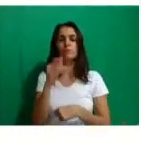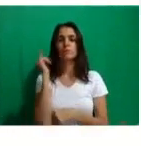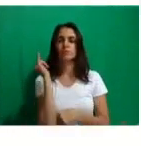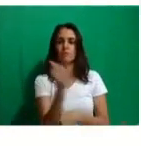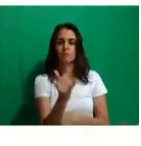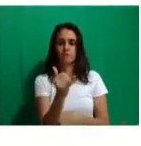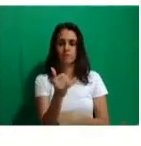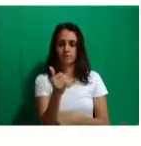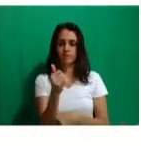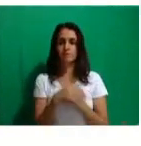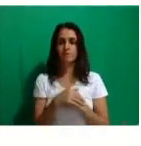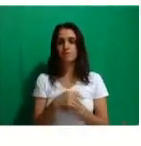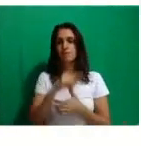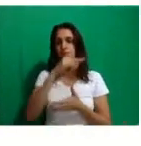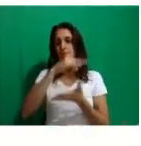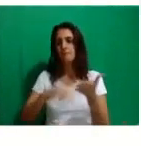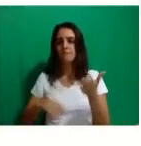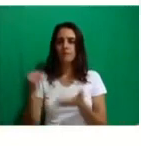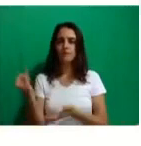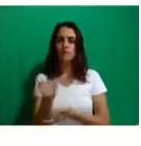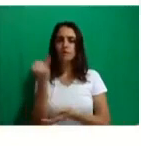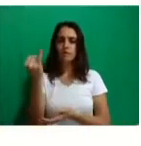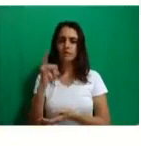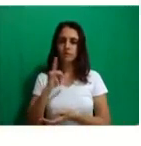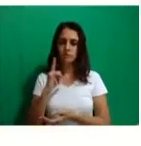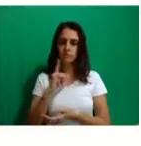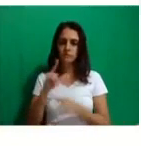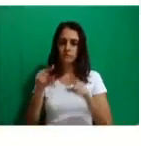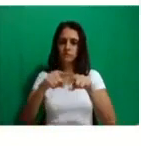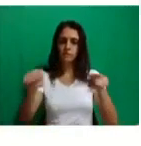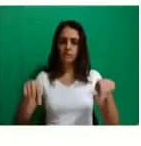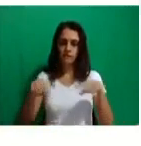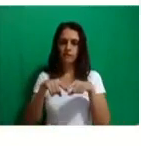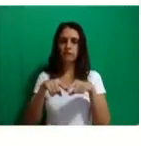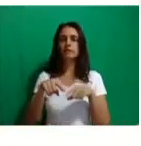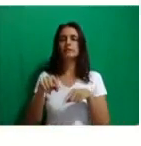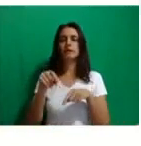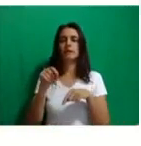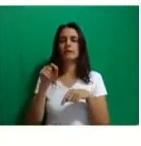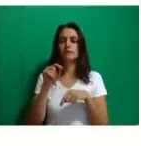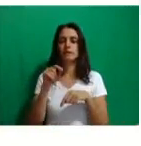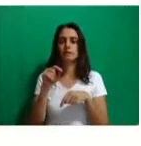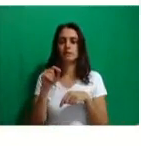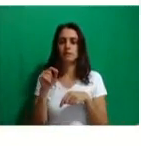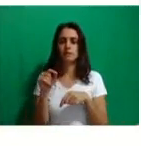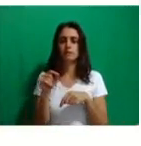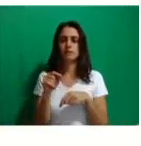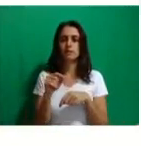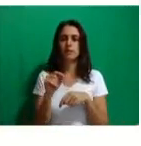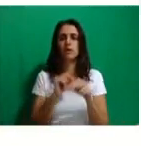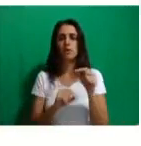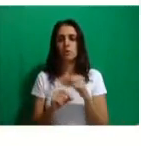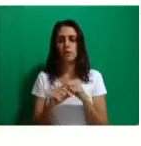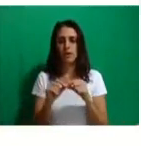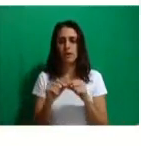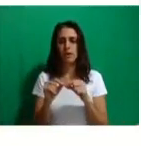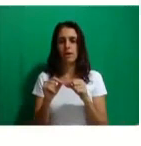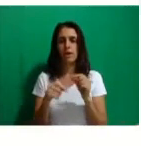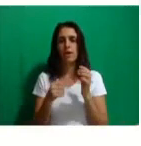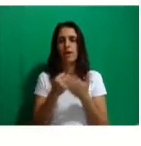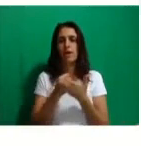importante que vocês encontrarão na sala de coordenação de alunos. O manual do aluno. Muito